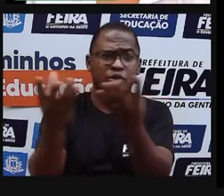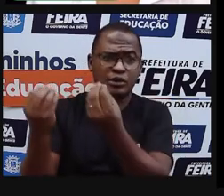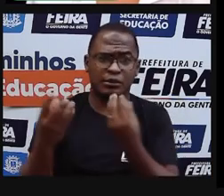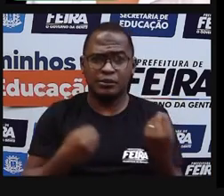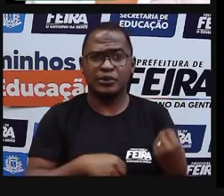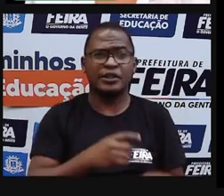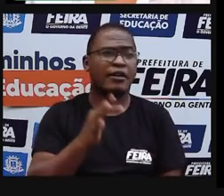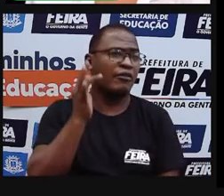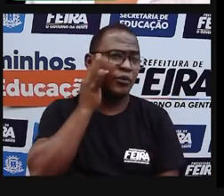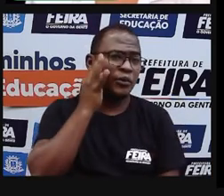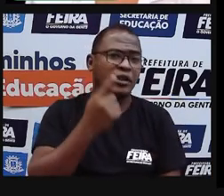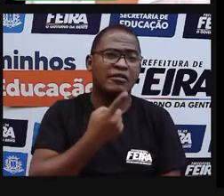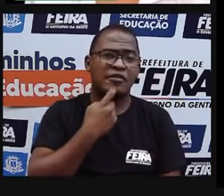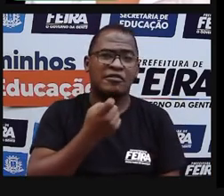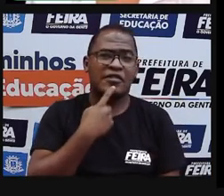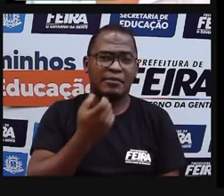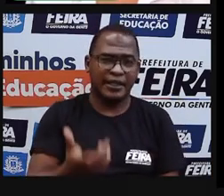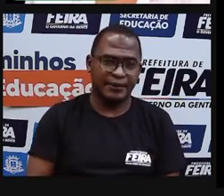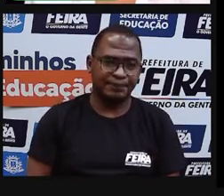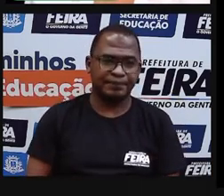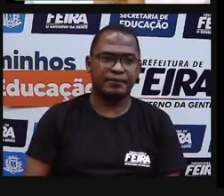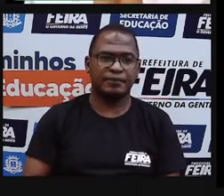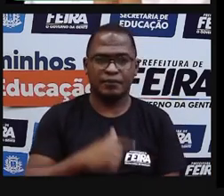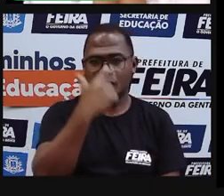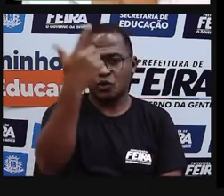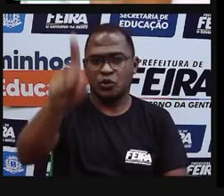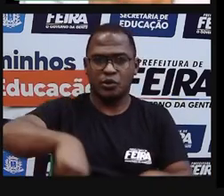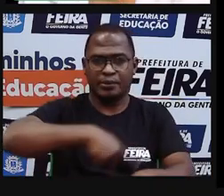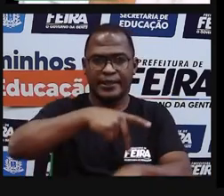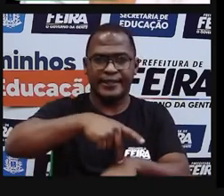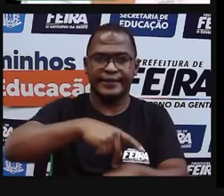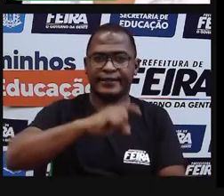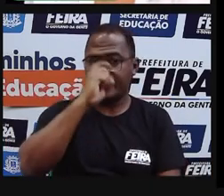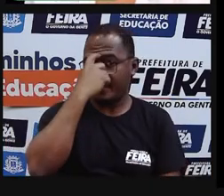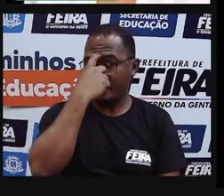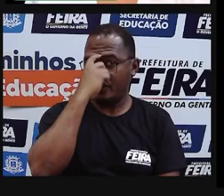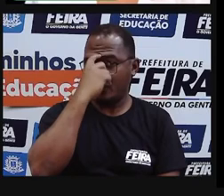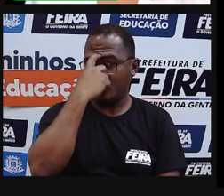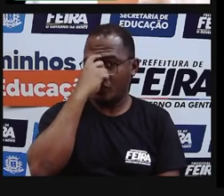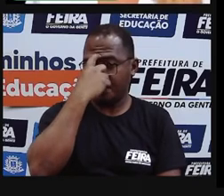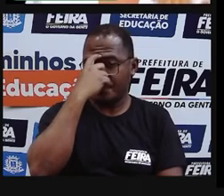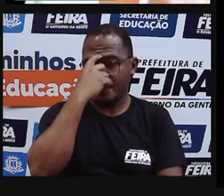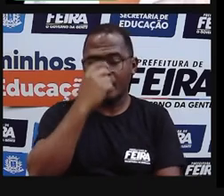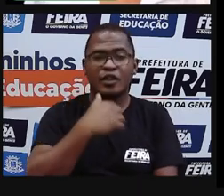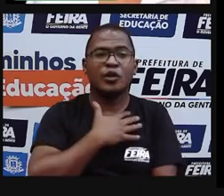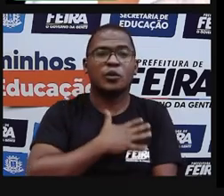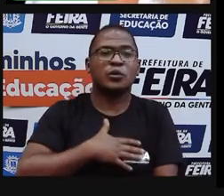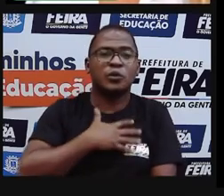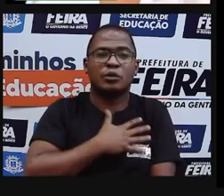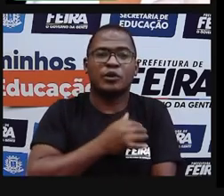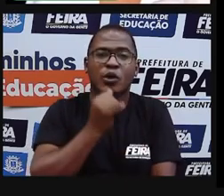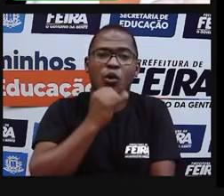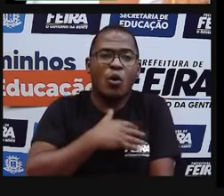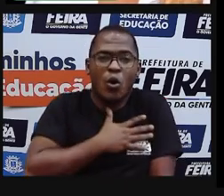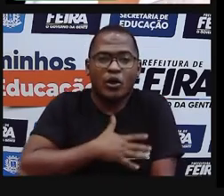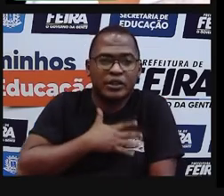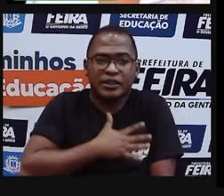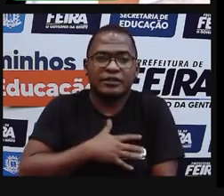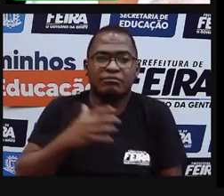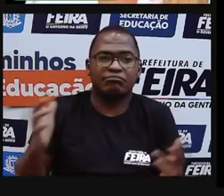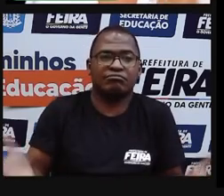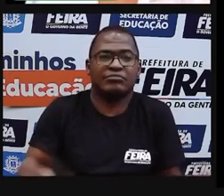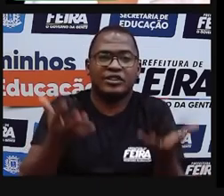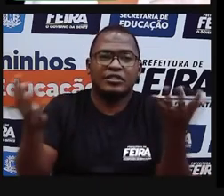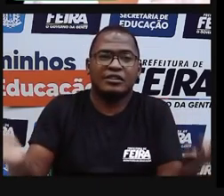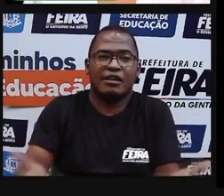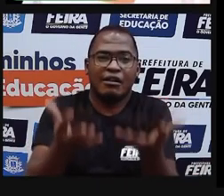nosso corpo. E na Índia, eles são vegetarianos, né? Mantenham níveis de colesterol muito bom,